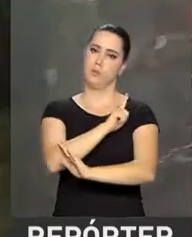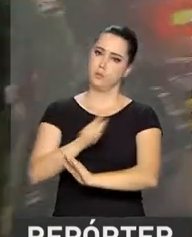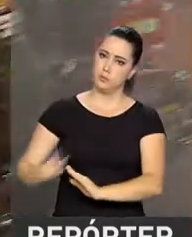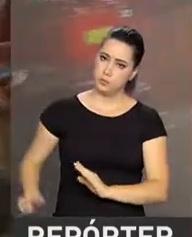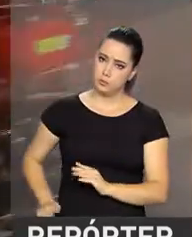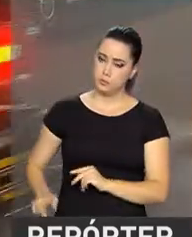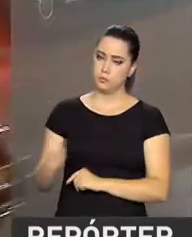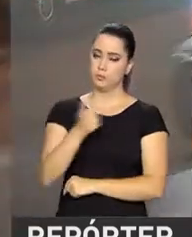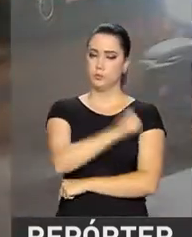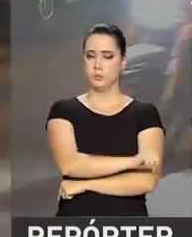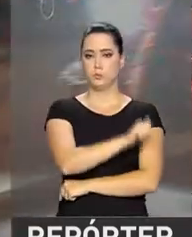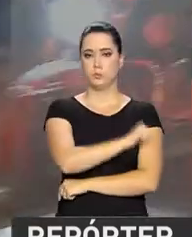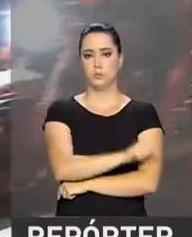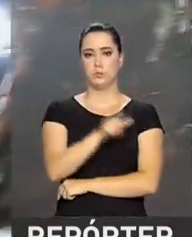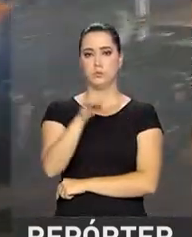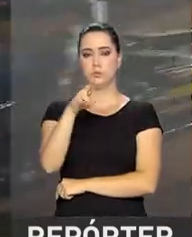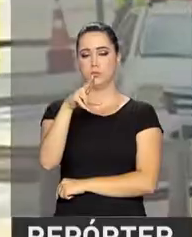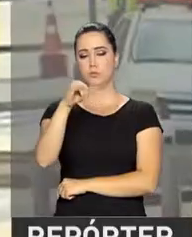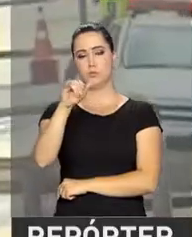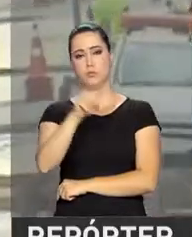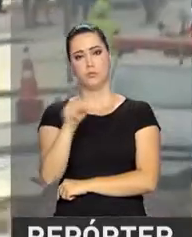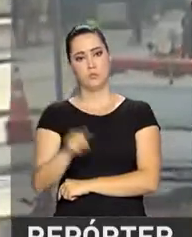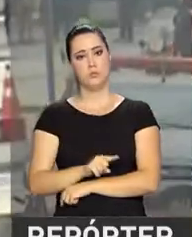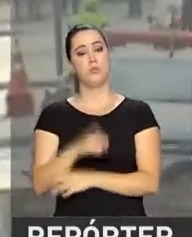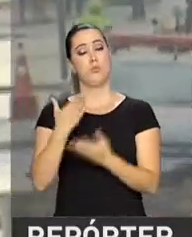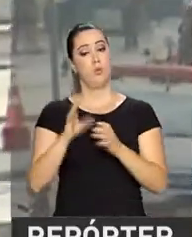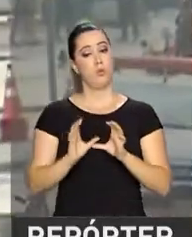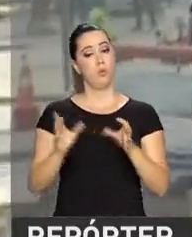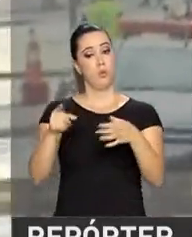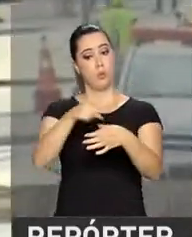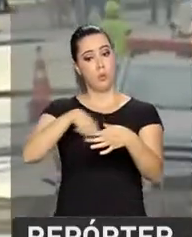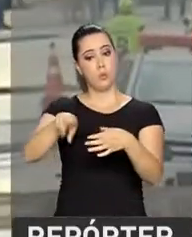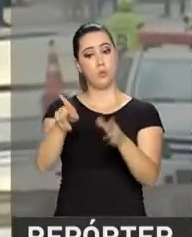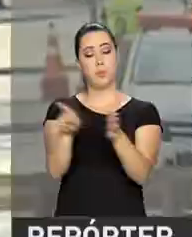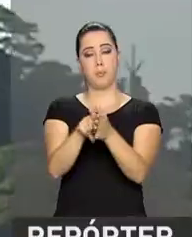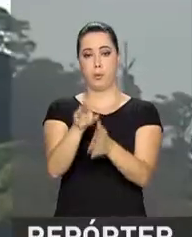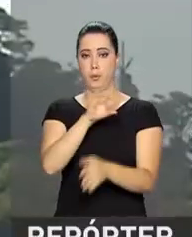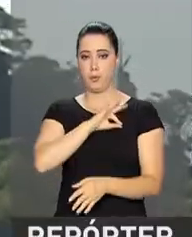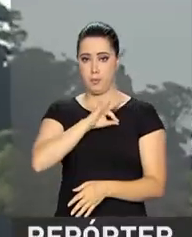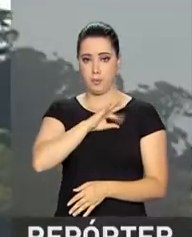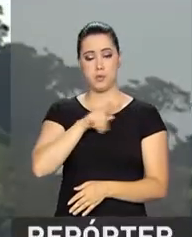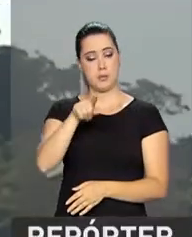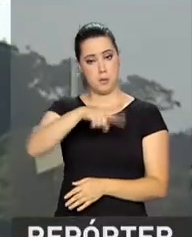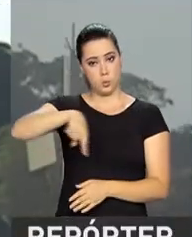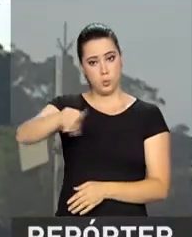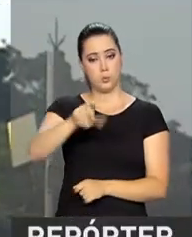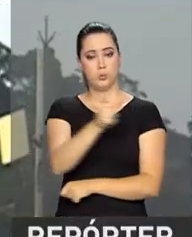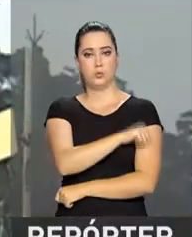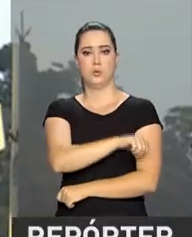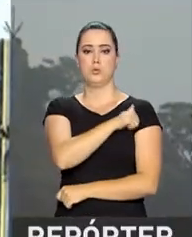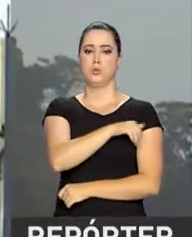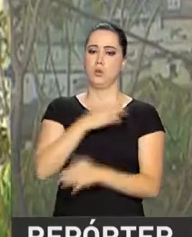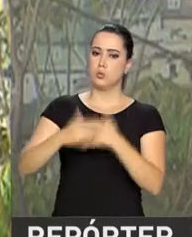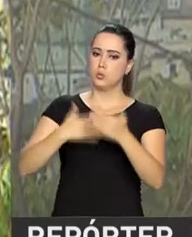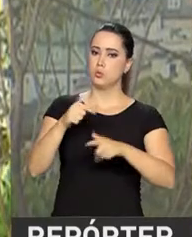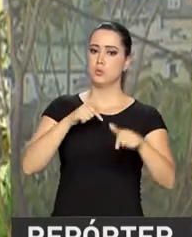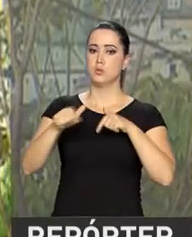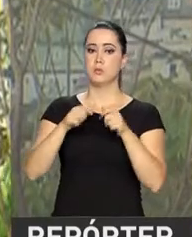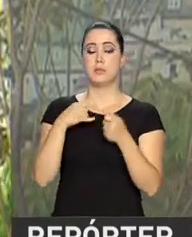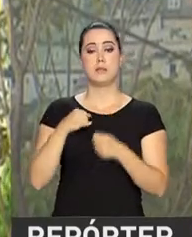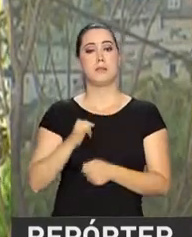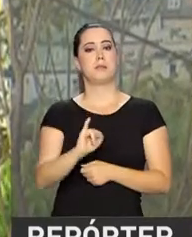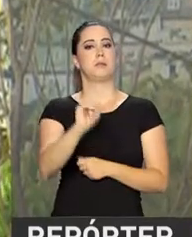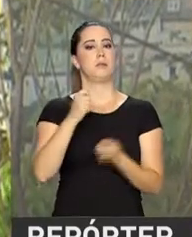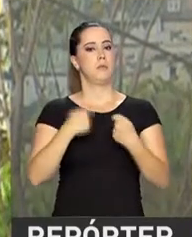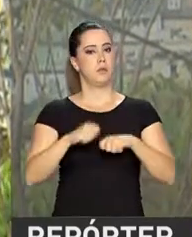pelo governador do Rio, Luiz Fernando Pesão. As forças estaduais vão continuar operando de forma integrada. E se preciso,